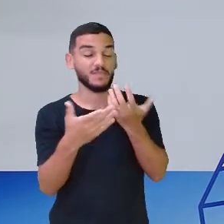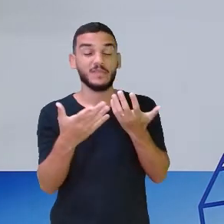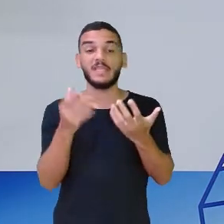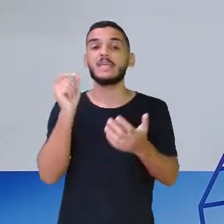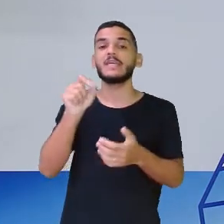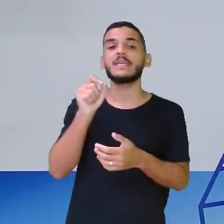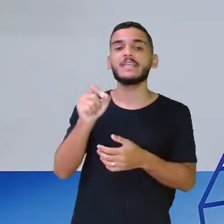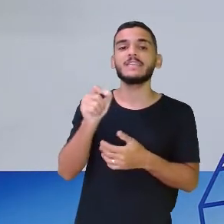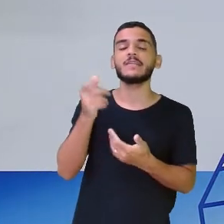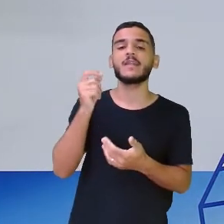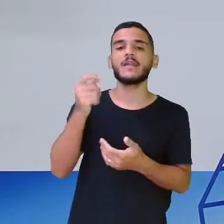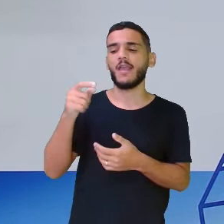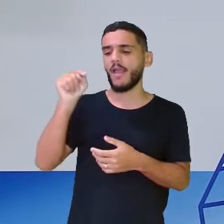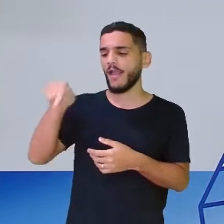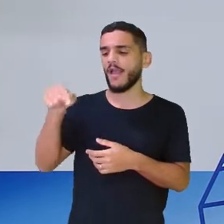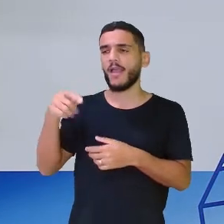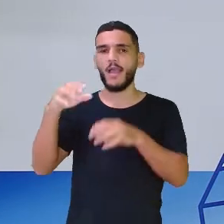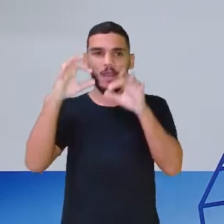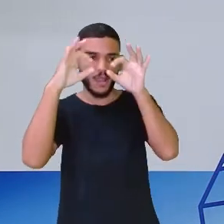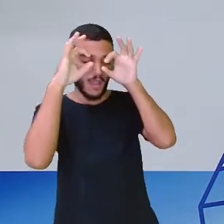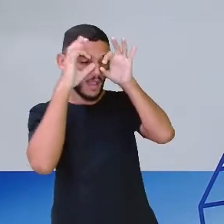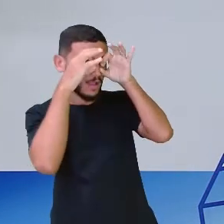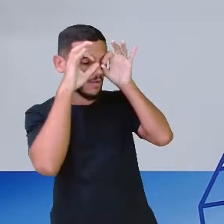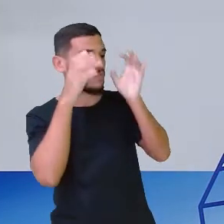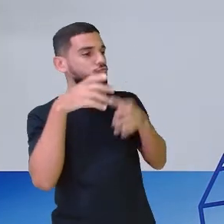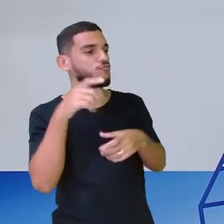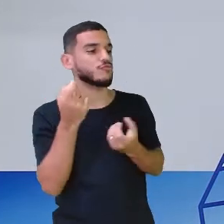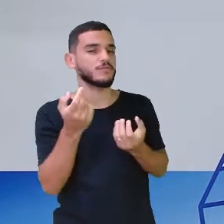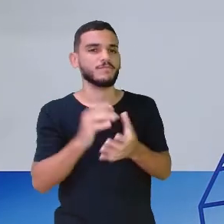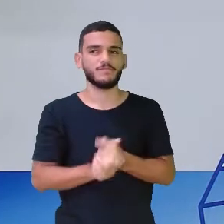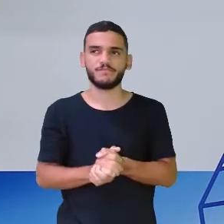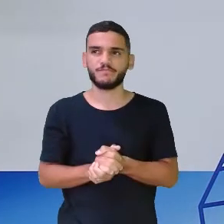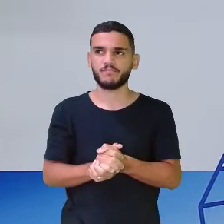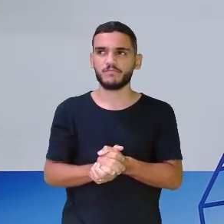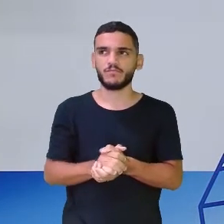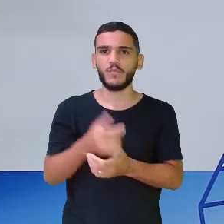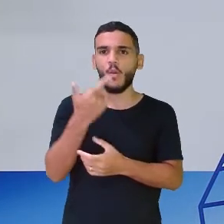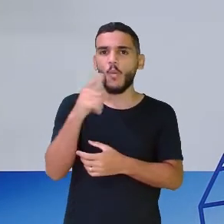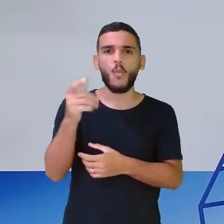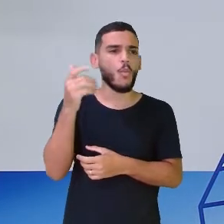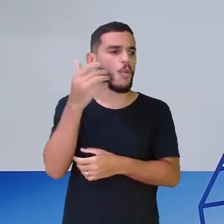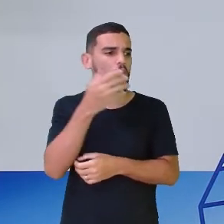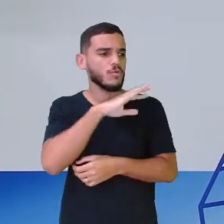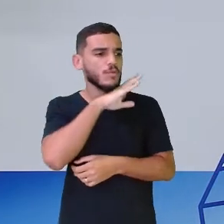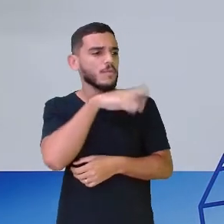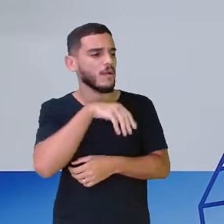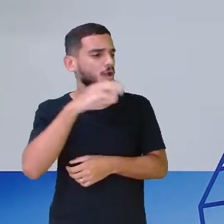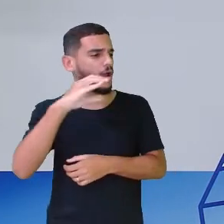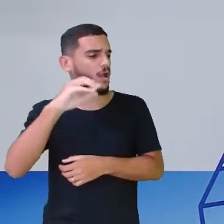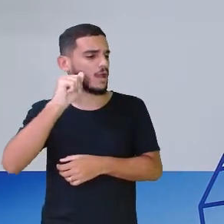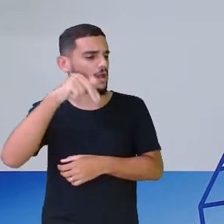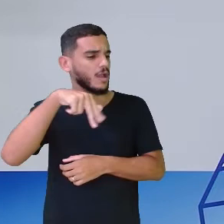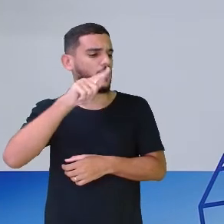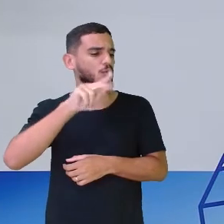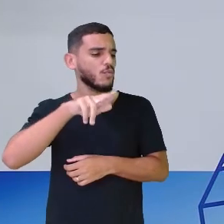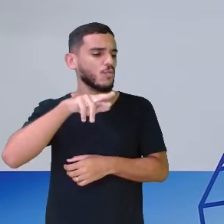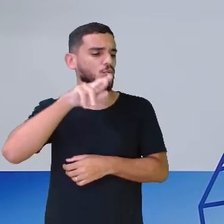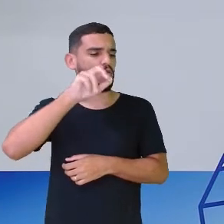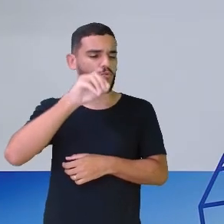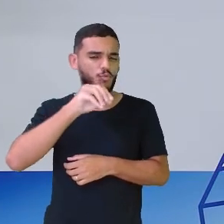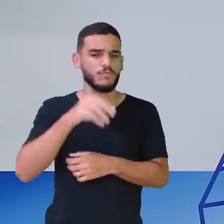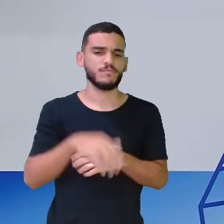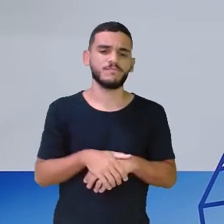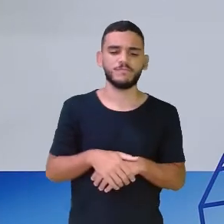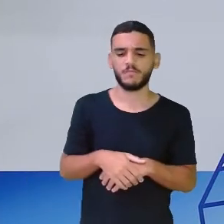ouvir? Isso mesmo que você falou. O canguru. Mas olha o que o canguru disse. O